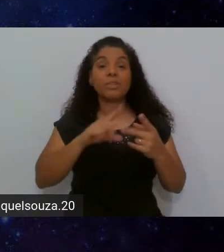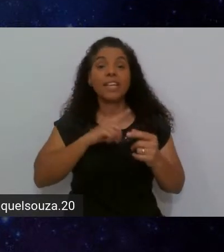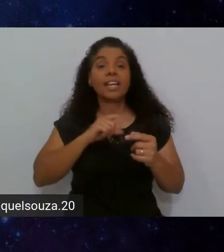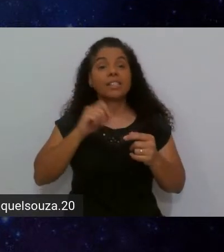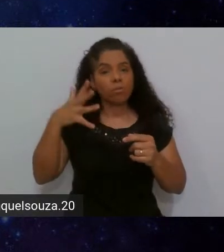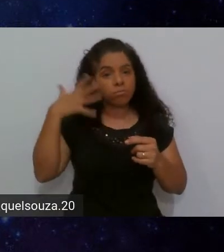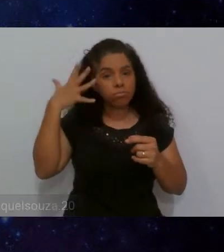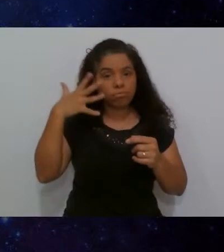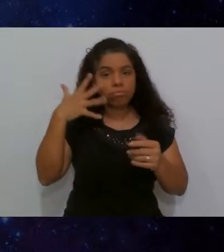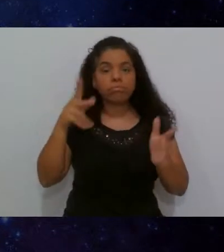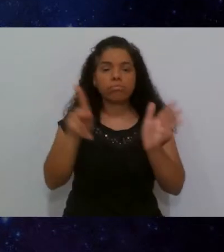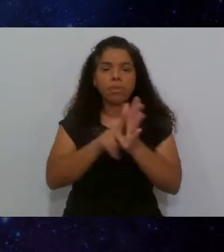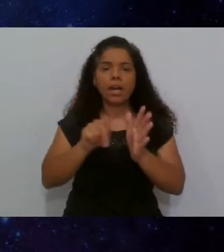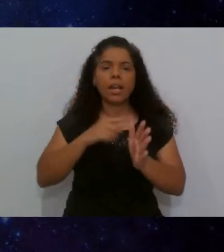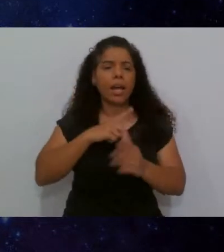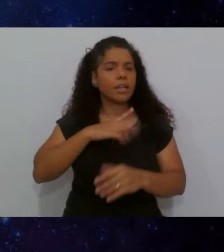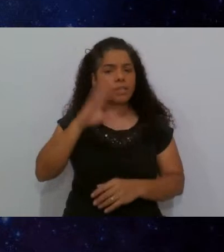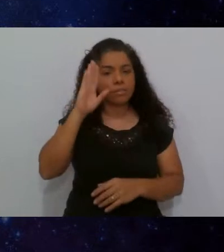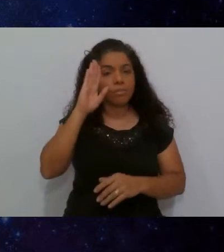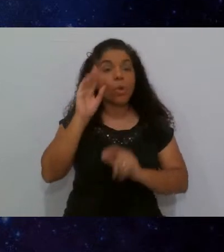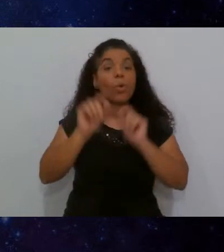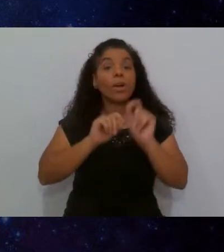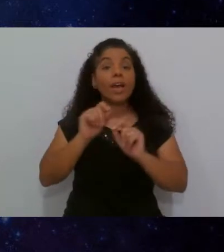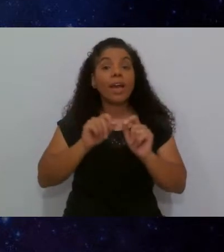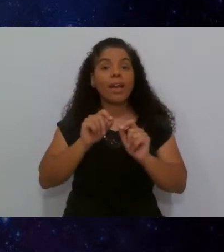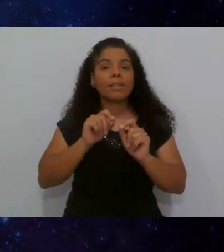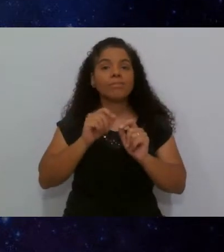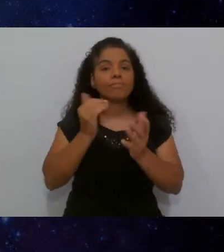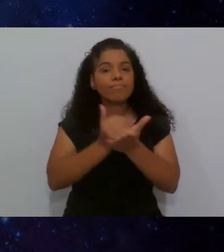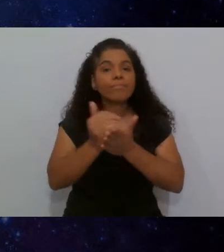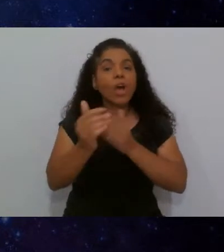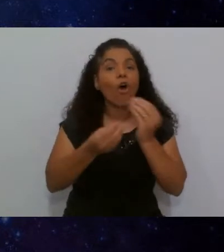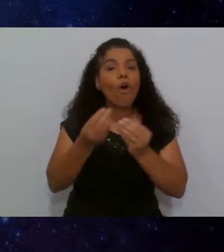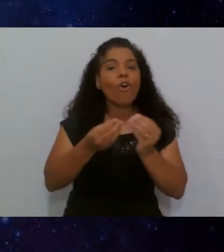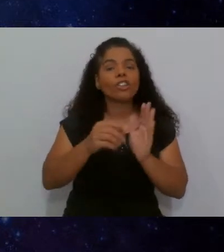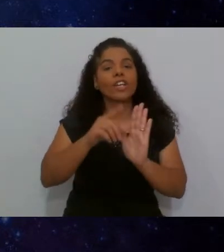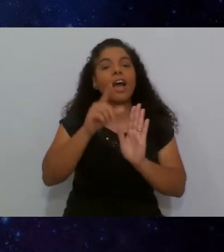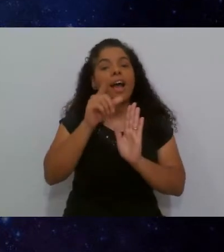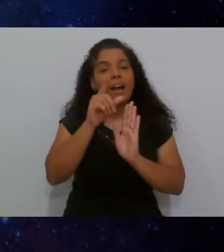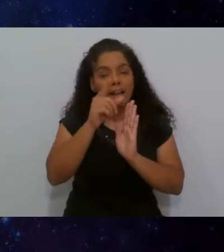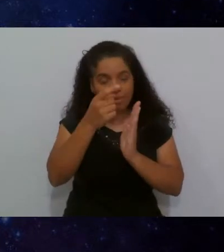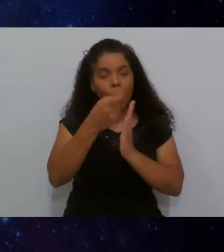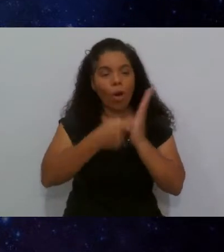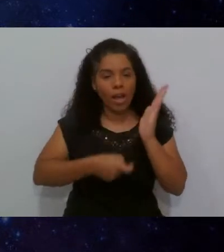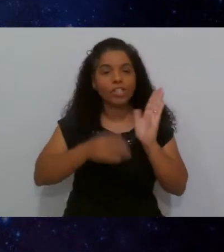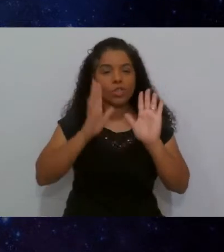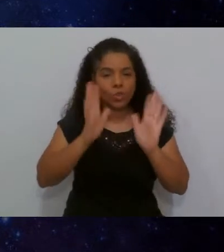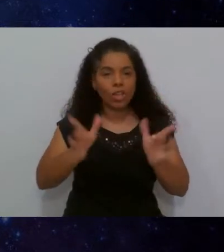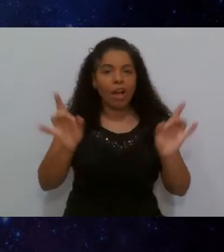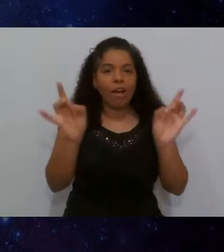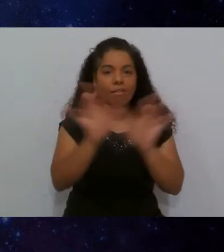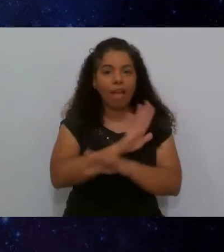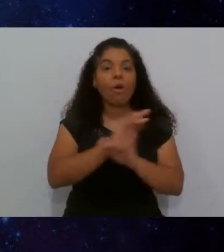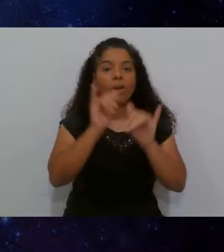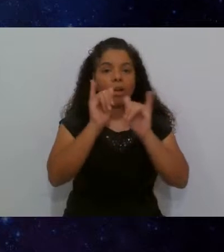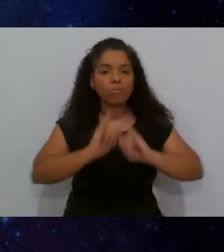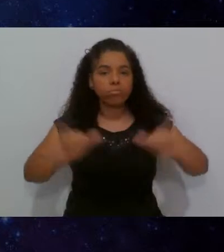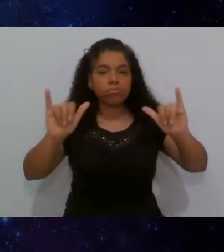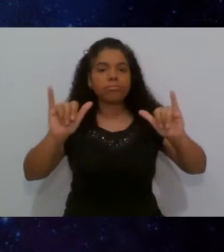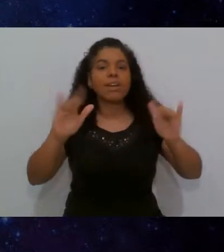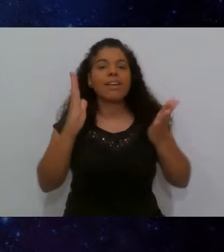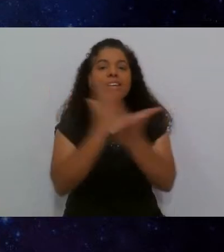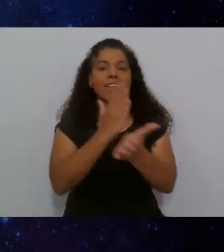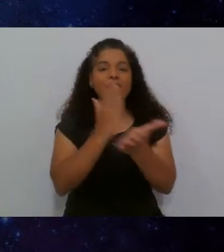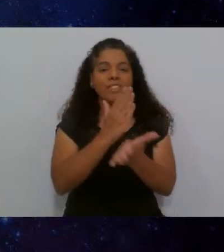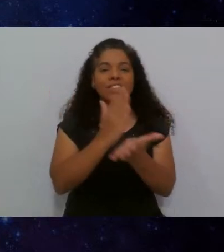palestras fundamentadas em artigos que estão publicados na revista TSPI, ok? Essa